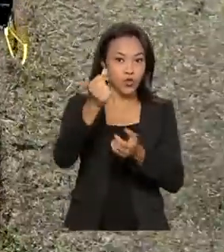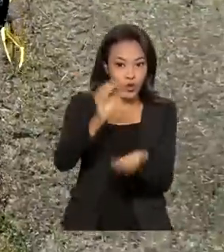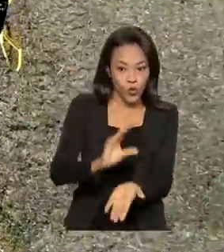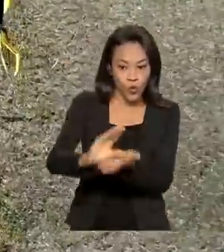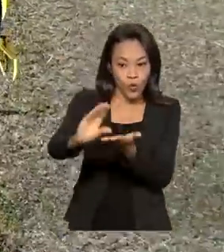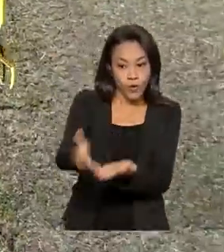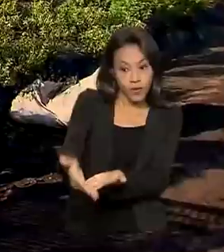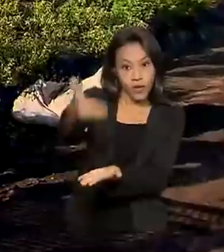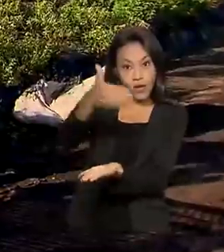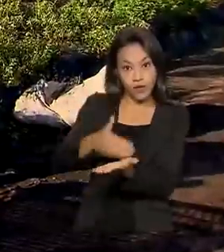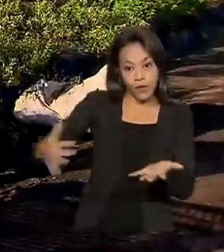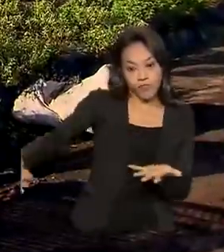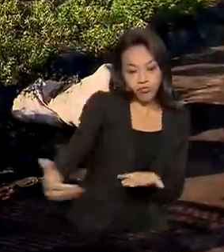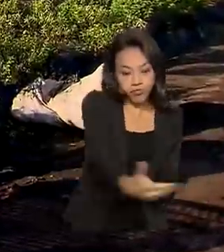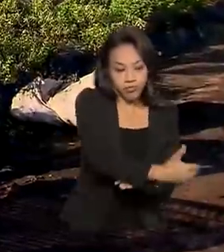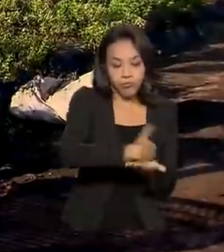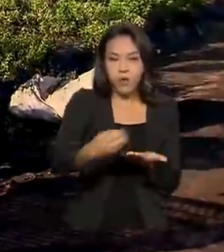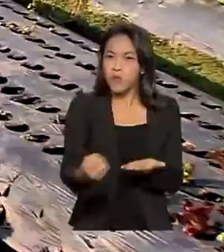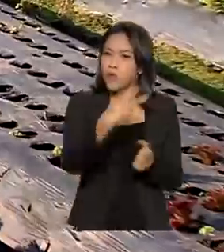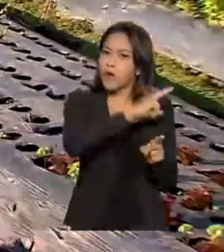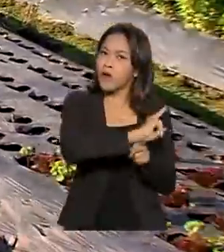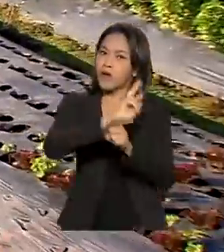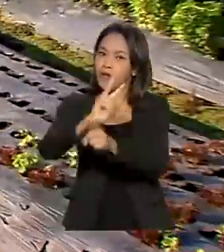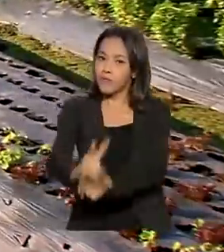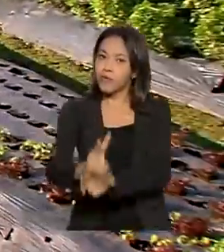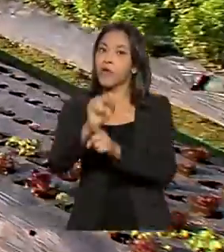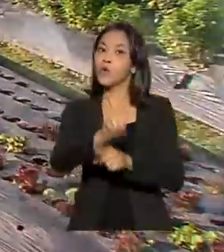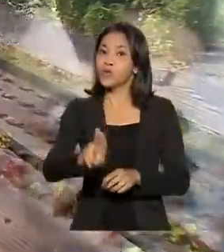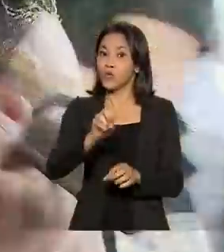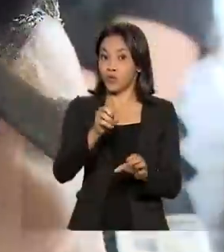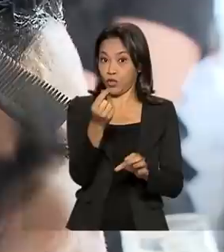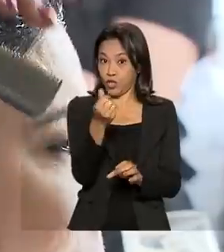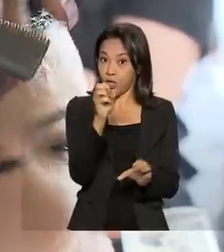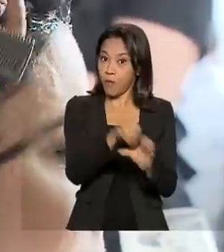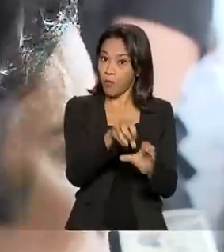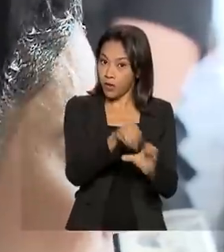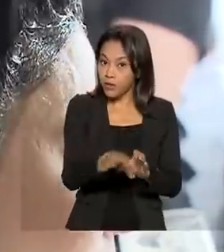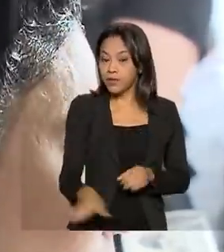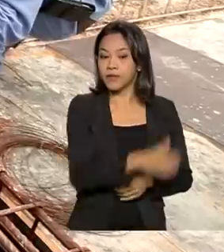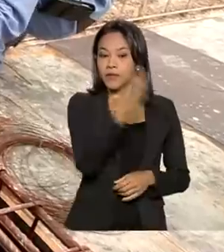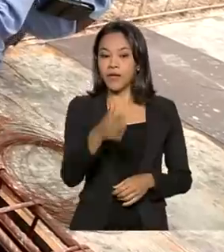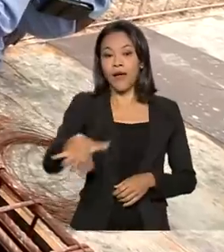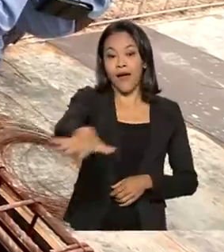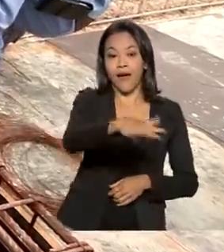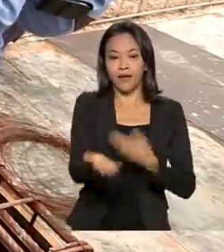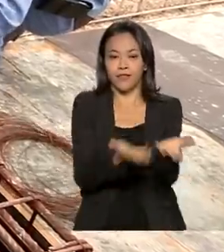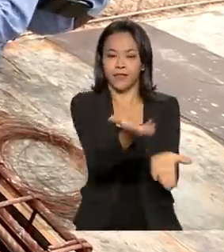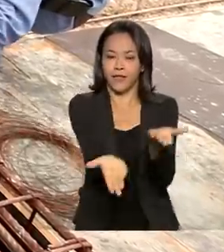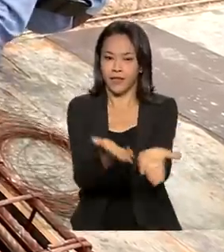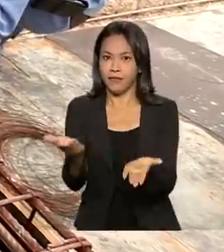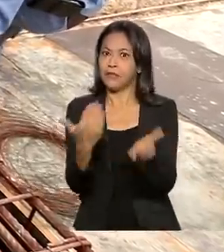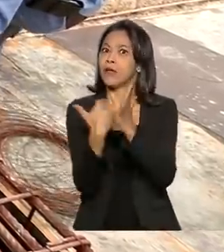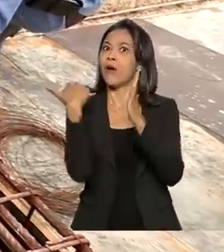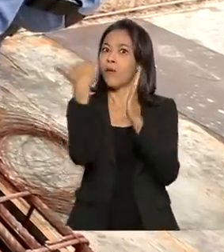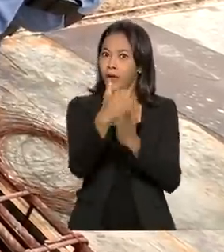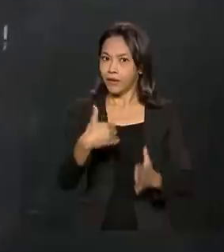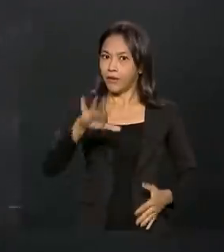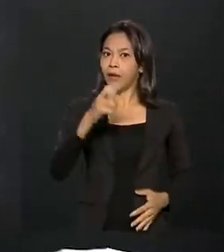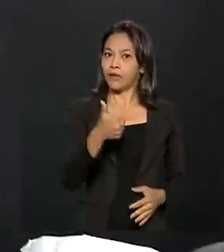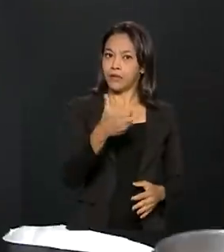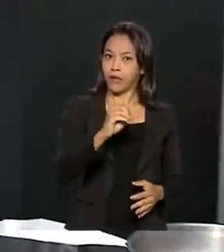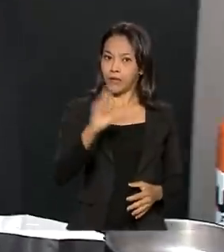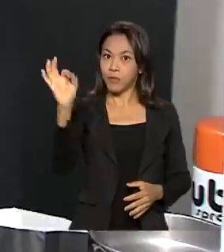safra e nova linha de crédito com recursos da poupança. E setor de serviços cresce mais de 10% em